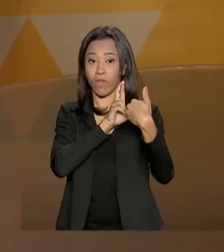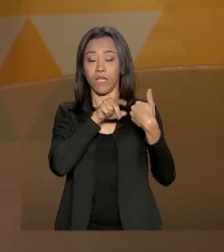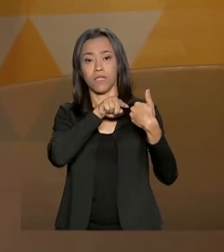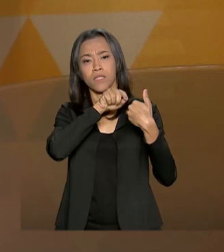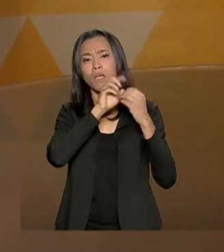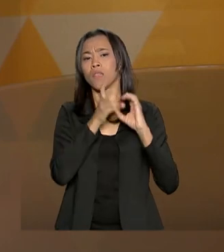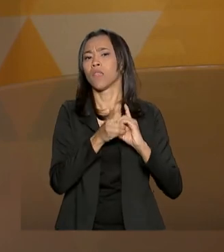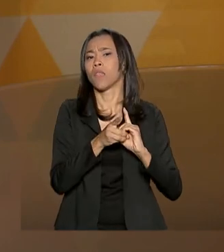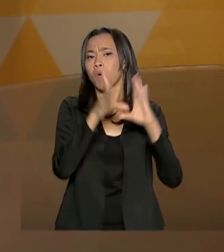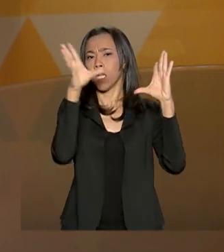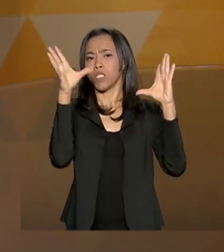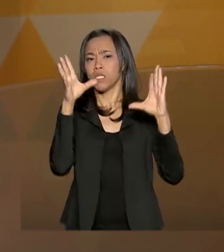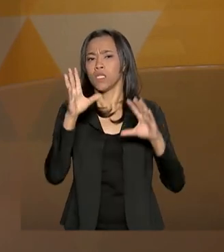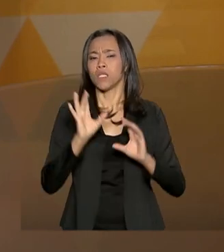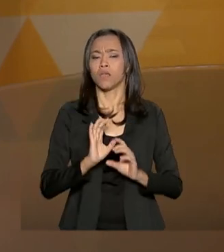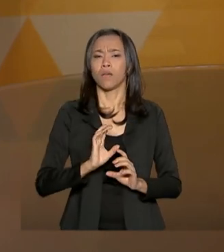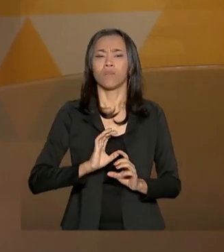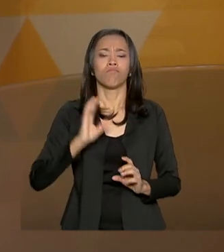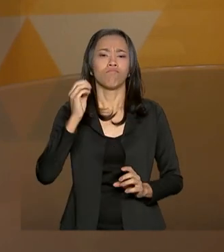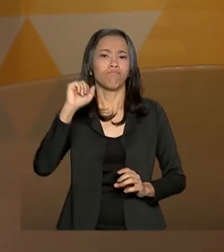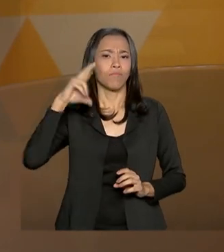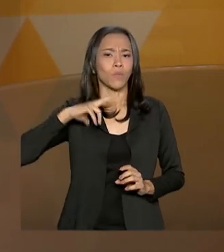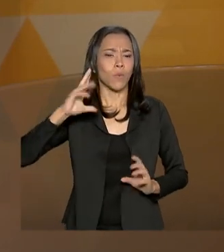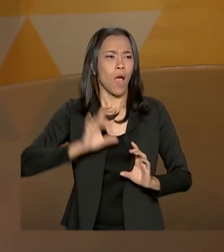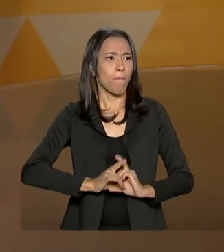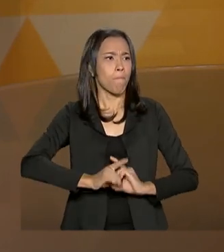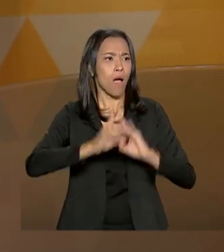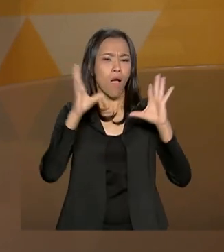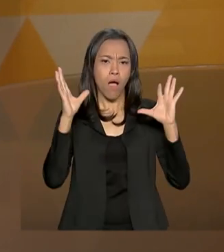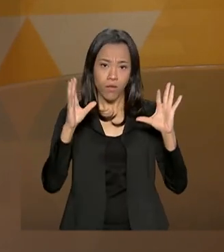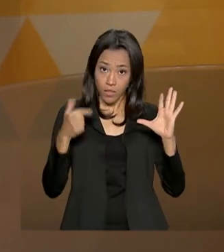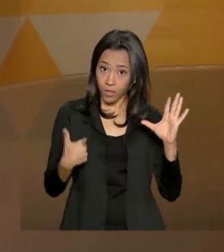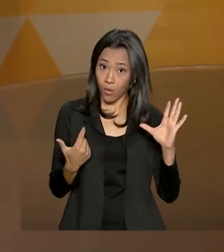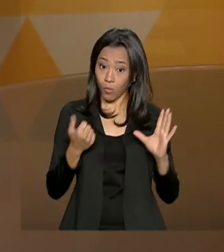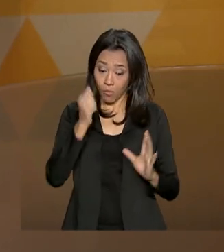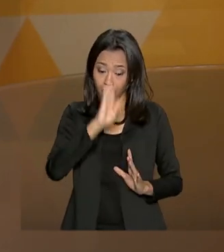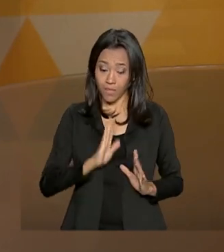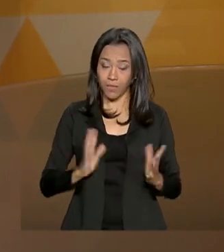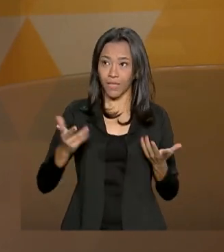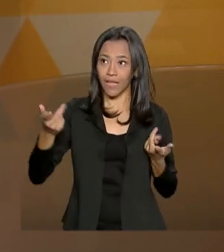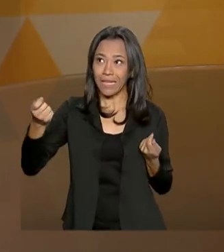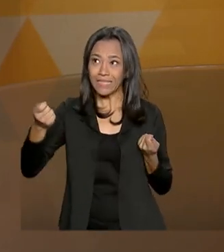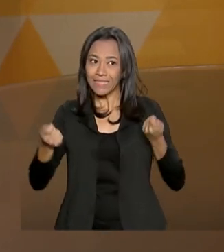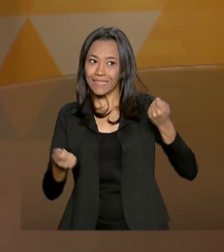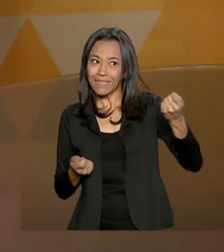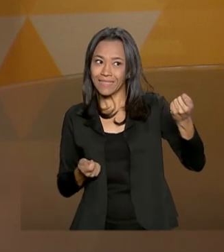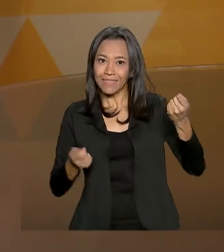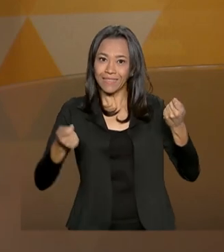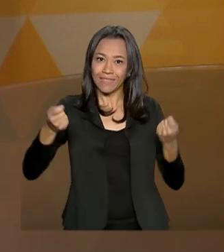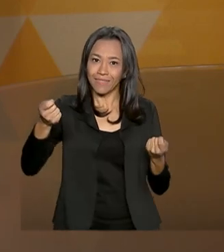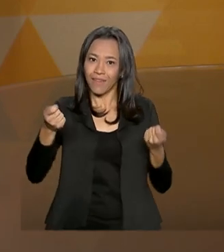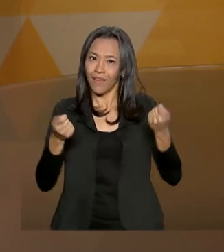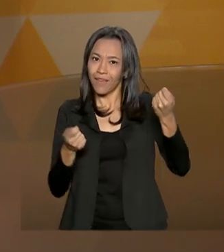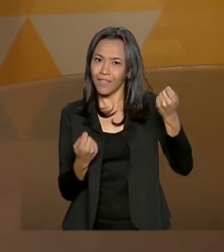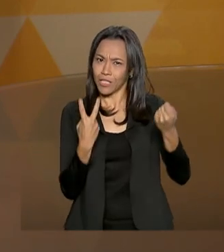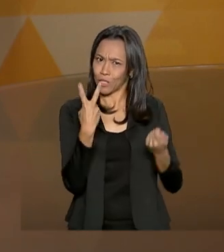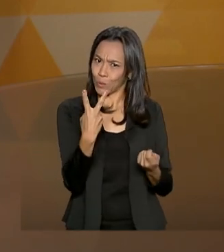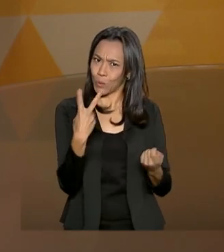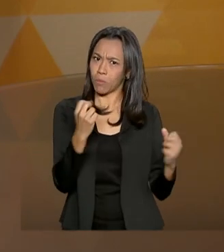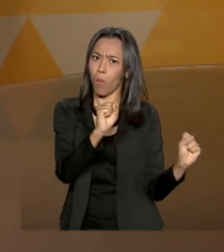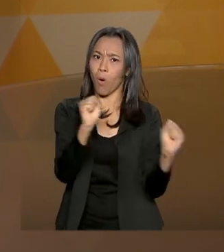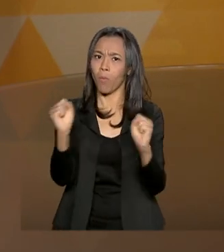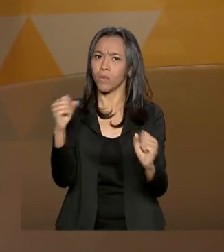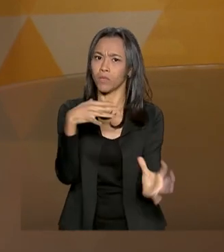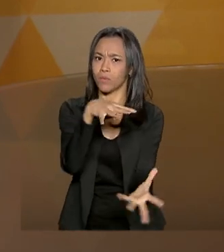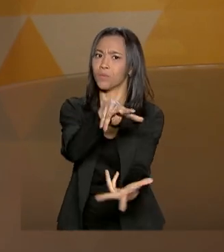liberdades individuais. Ou seja, o Brasil tem que estar nessa balança estratégica ali entre os dois grandes, as duas grandes